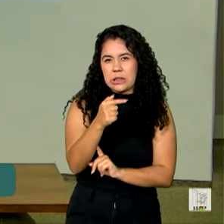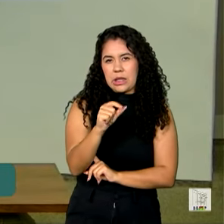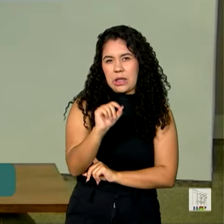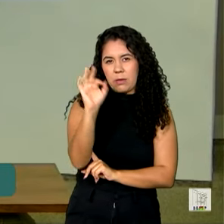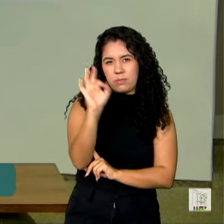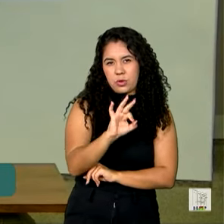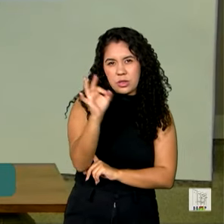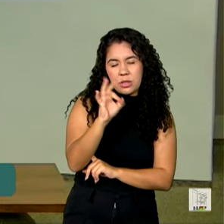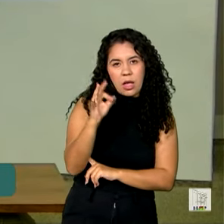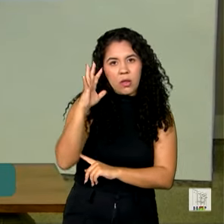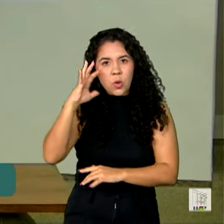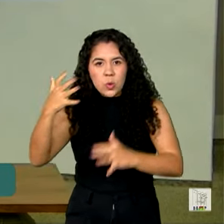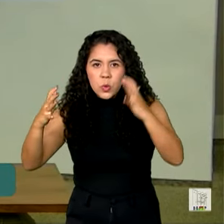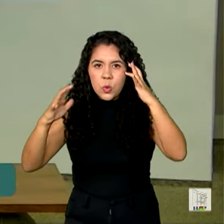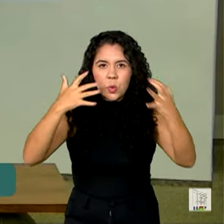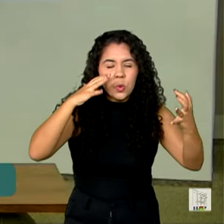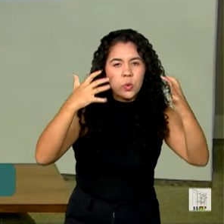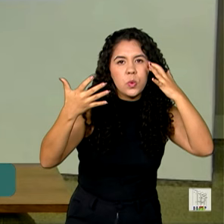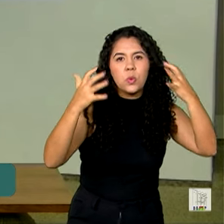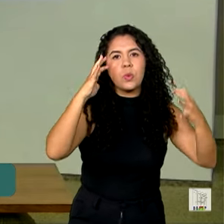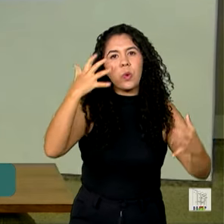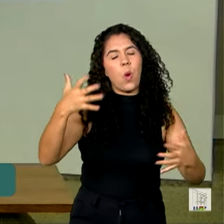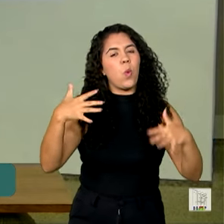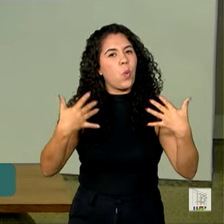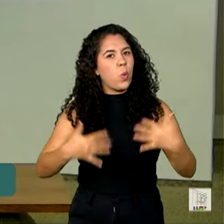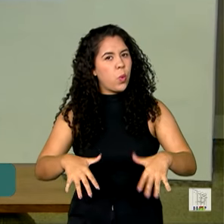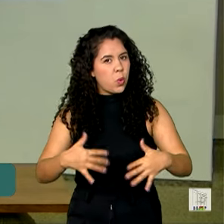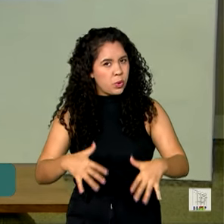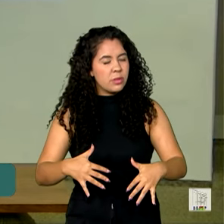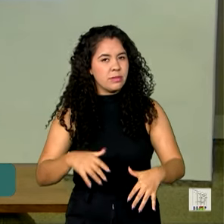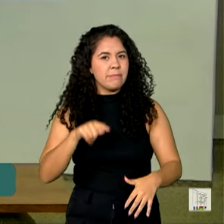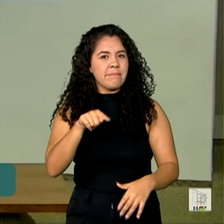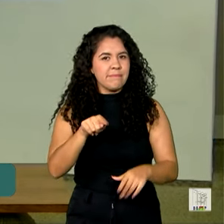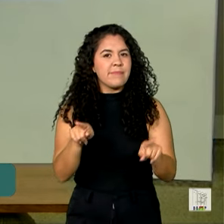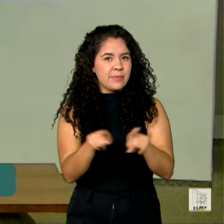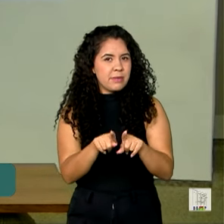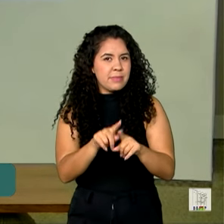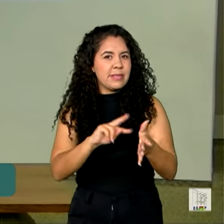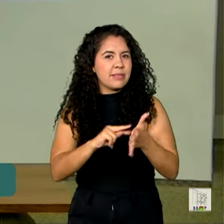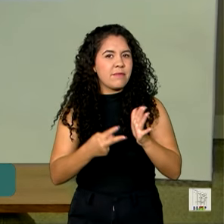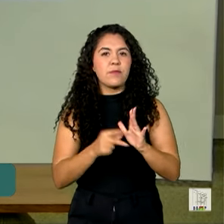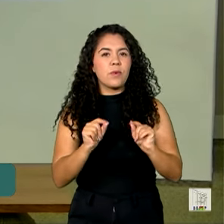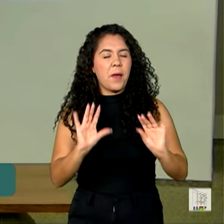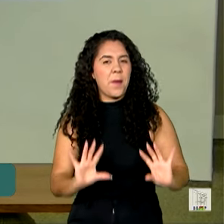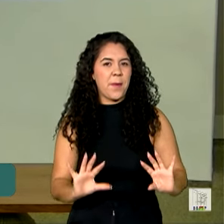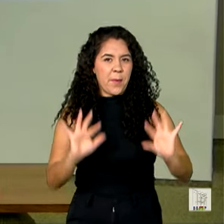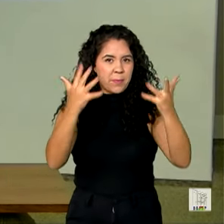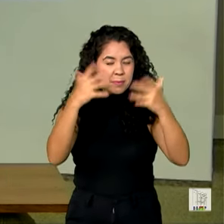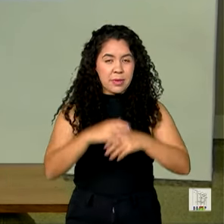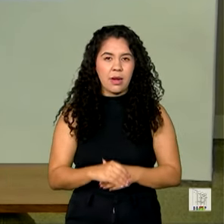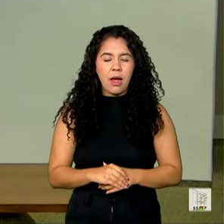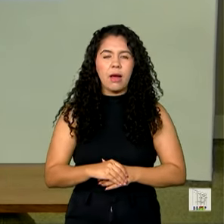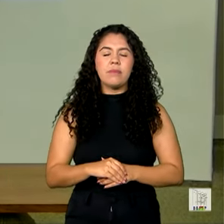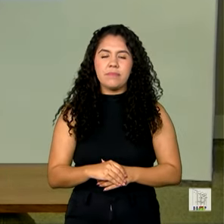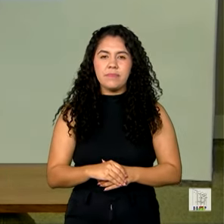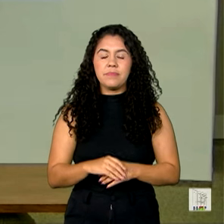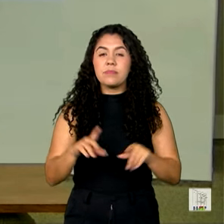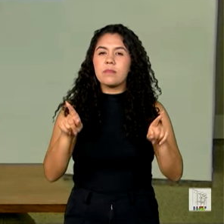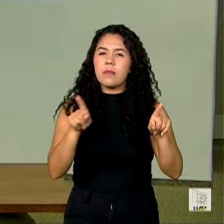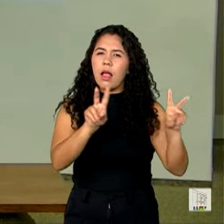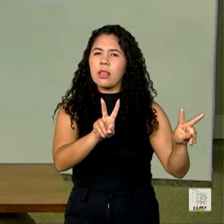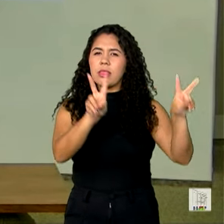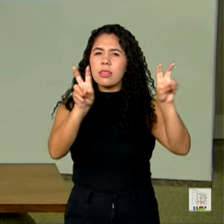das demandas. Isso é motivo de comemoração. Muito tem se falado, e essa é uma